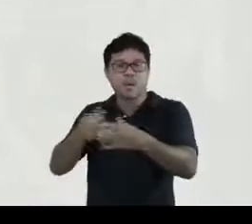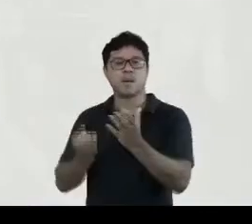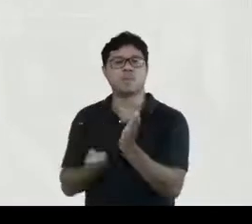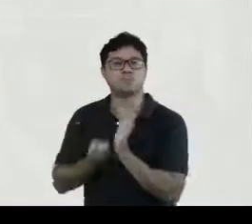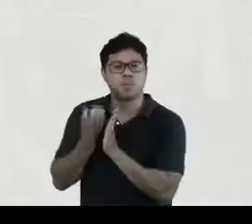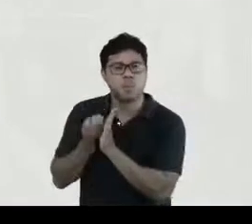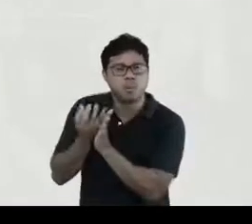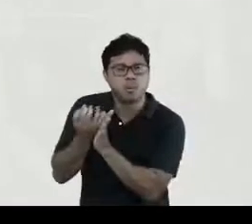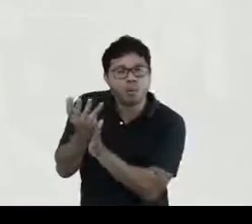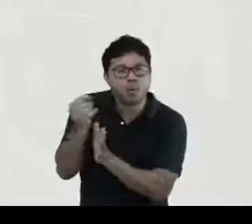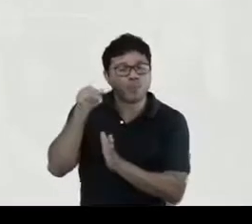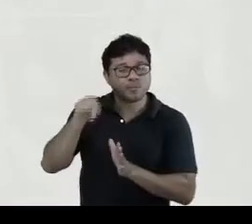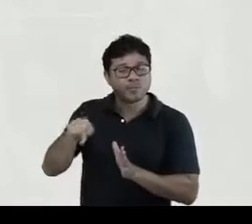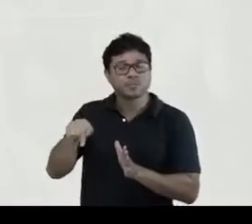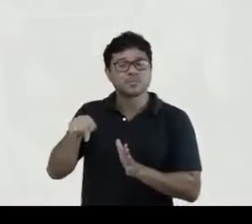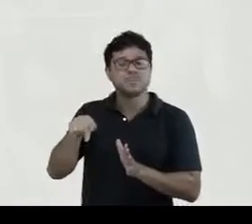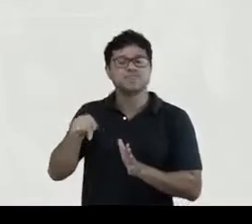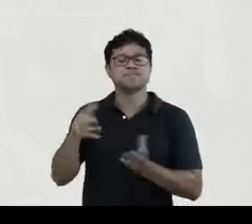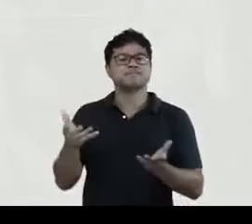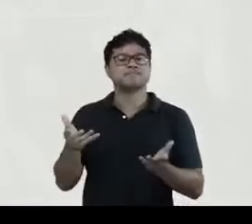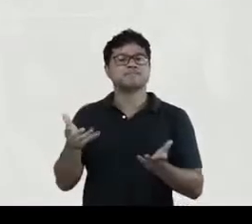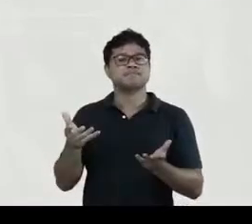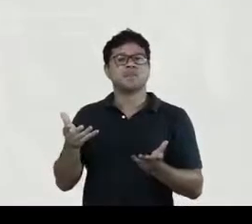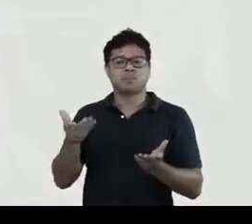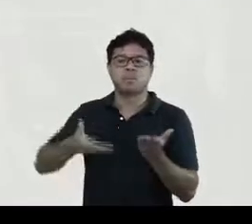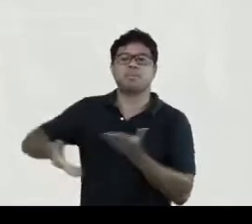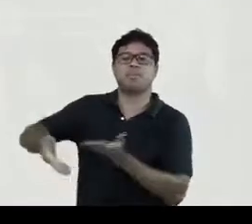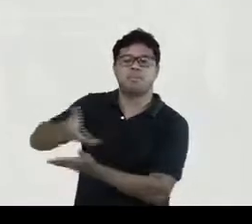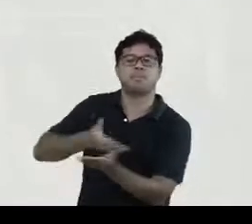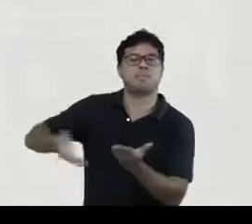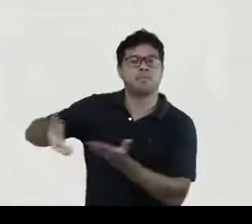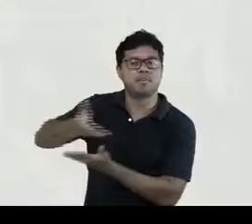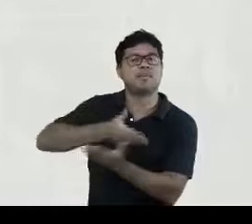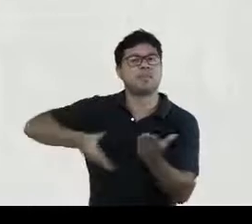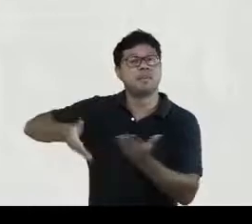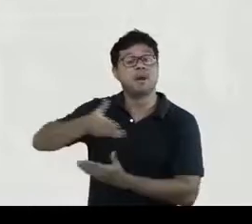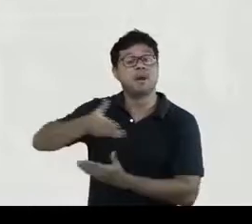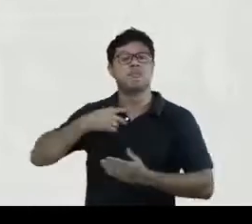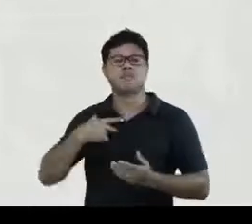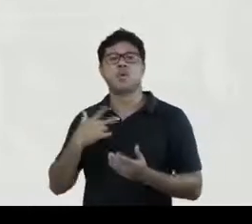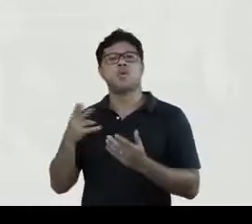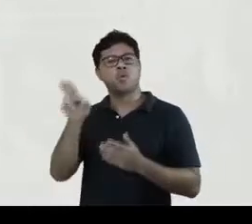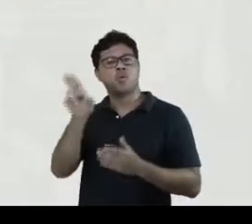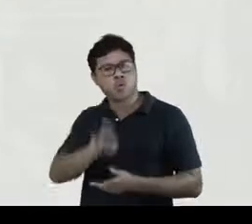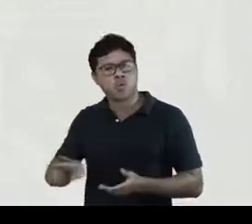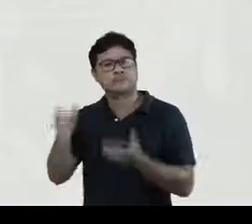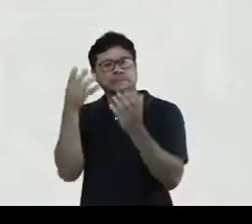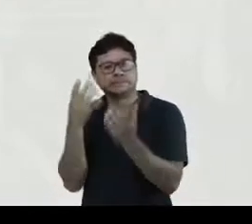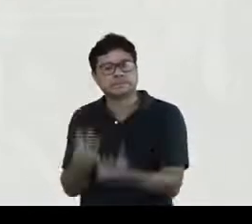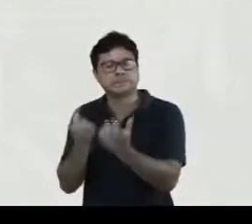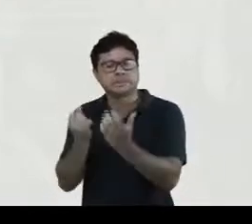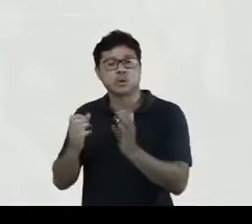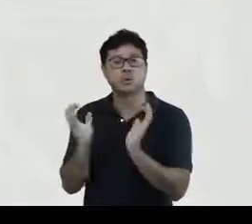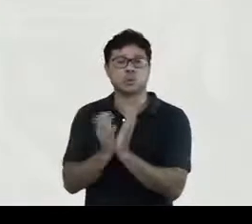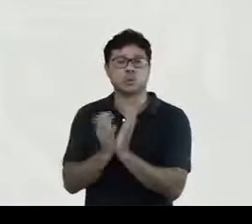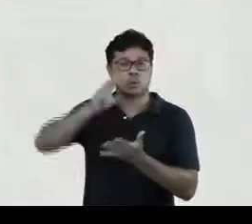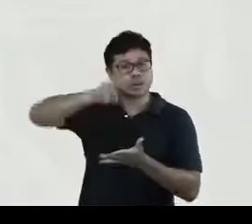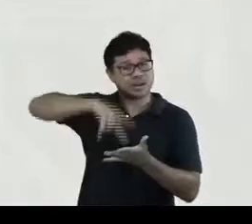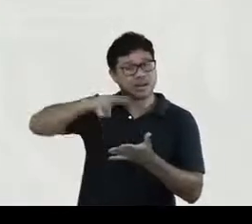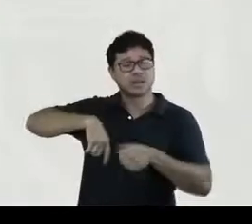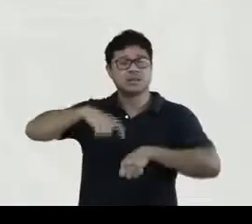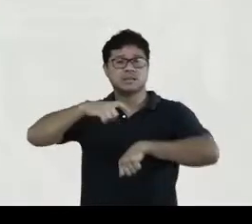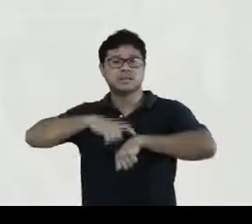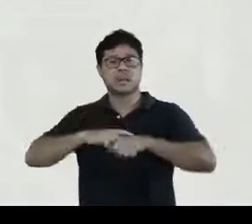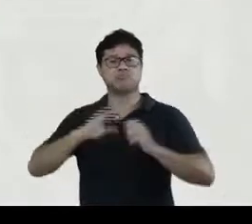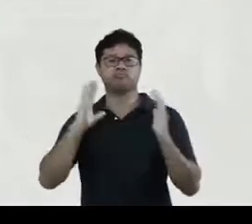produção que circulou, que foi consumido por um grupo de leitores em um